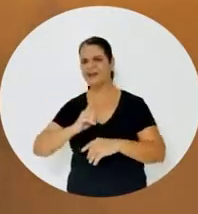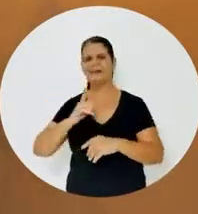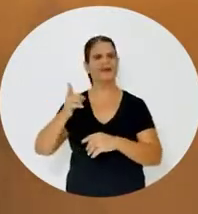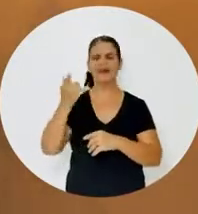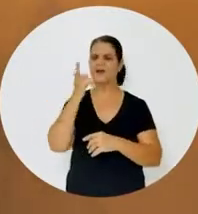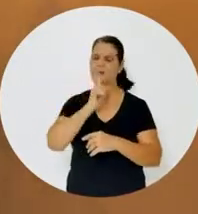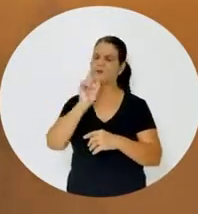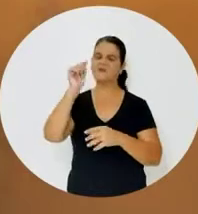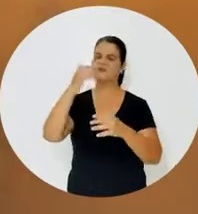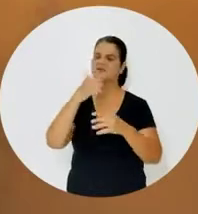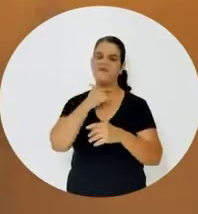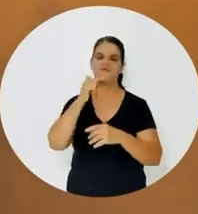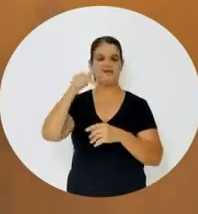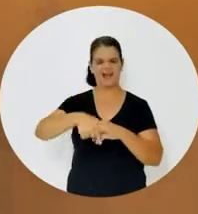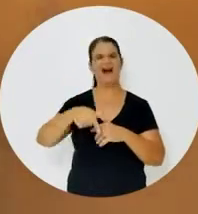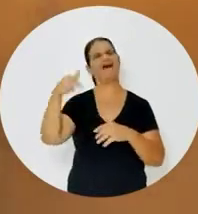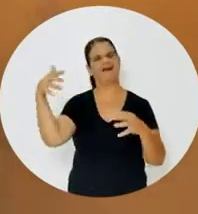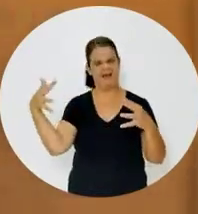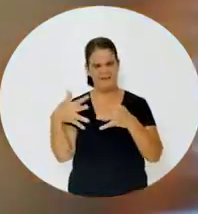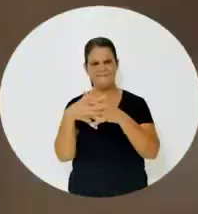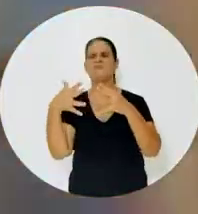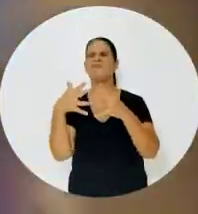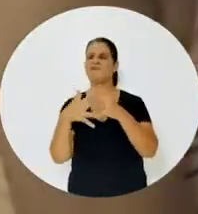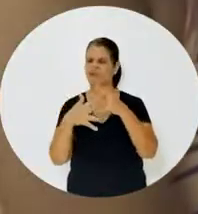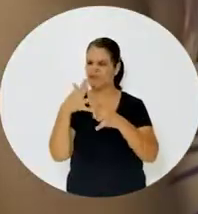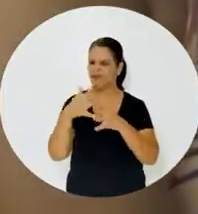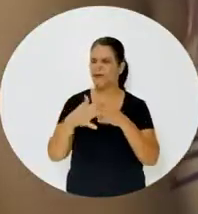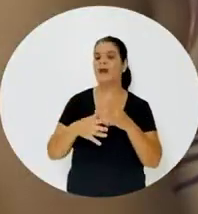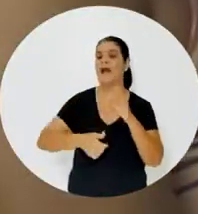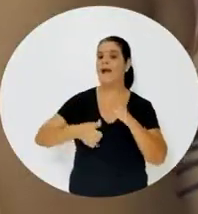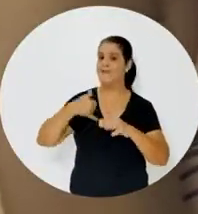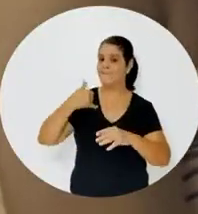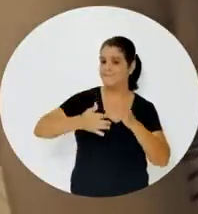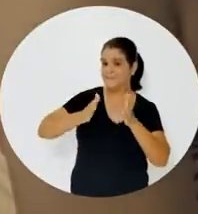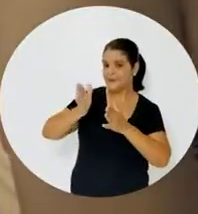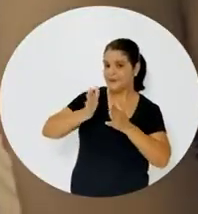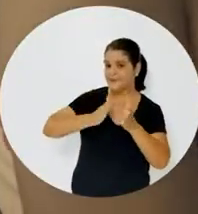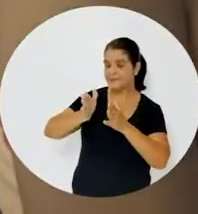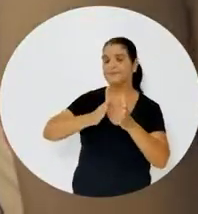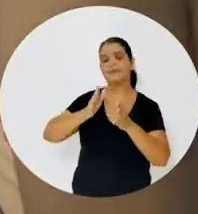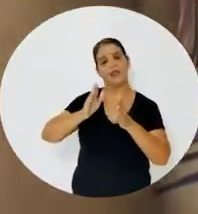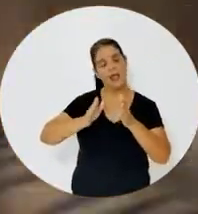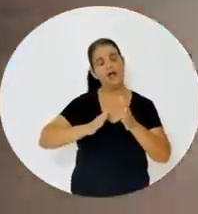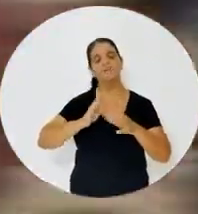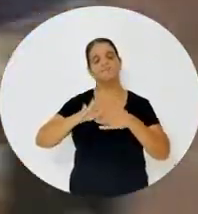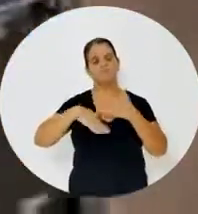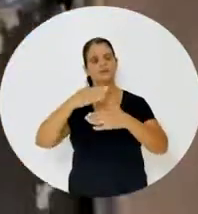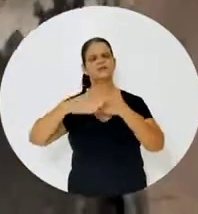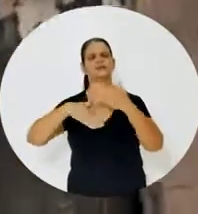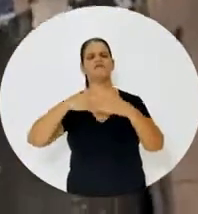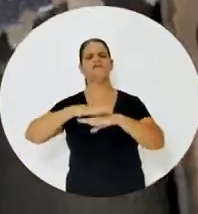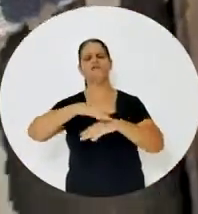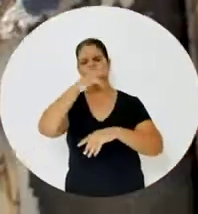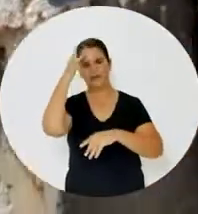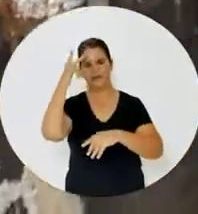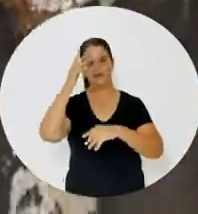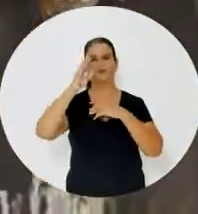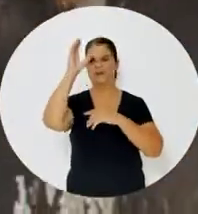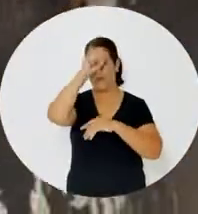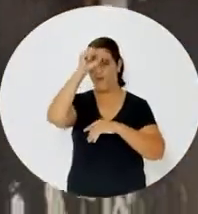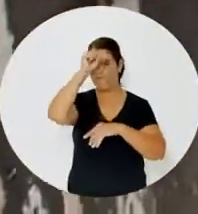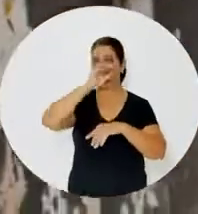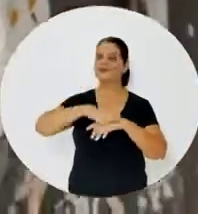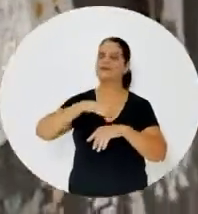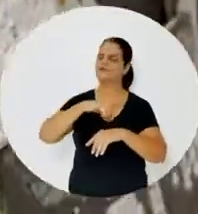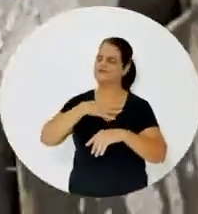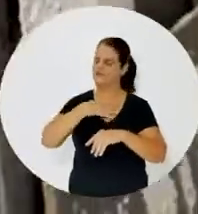Ela não conseguiu vaga aqui, já que é muito complicado. A primeira infância é a que a pessoa mais se desenvolve, mais aprende. E quem tem